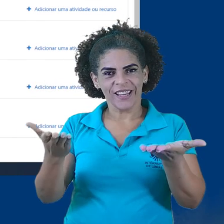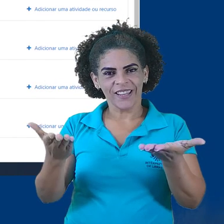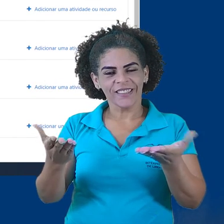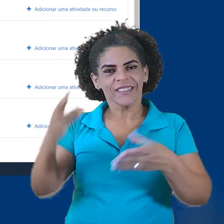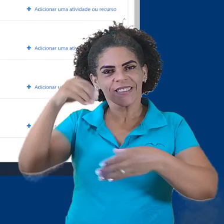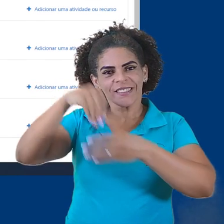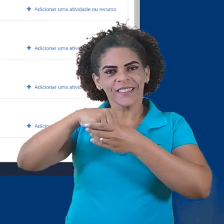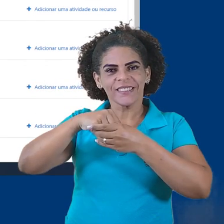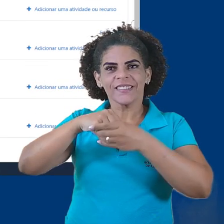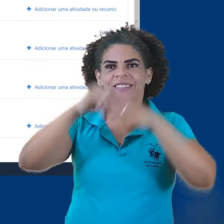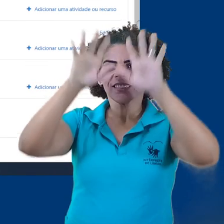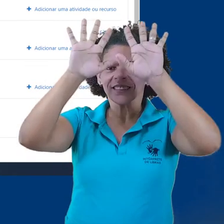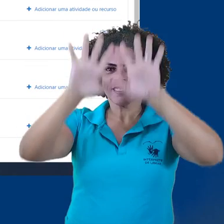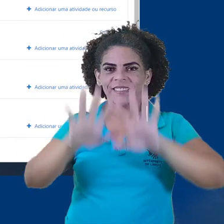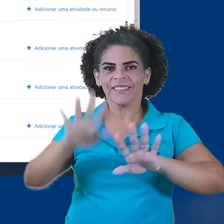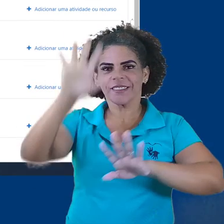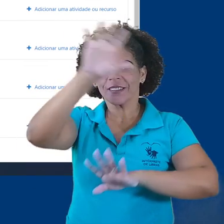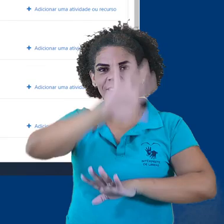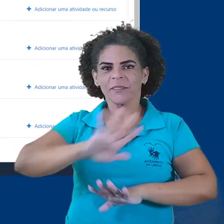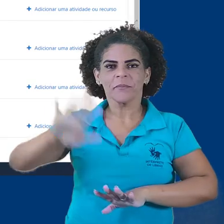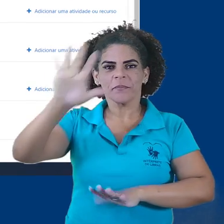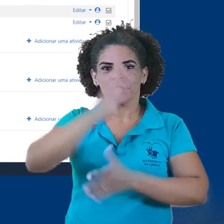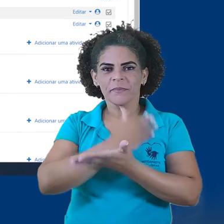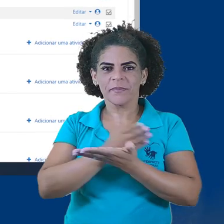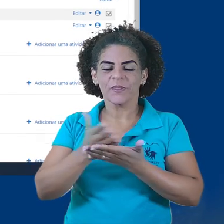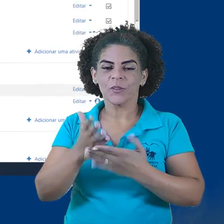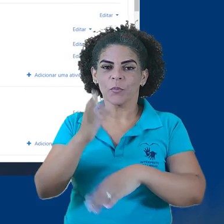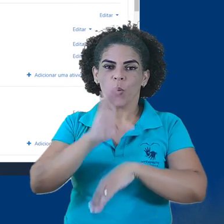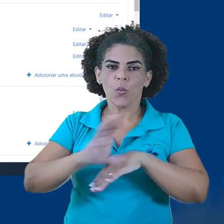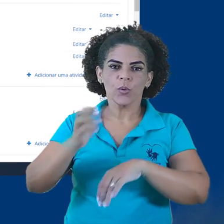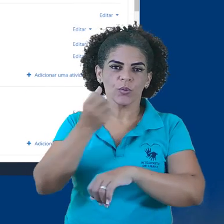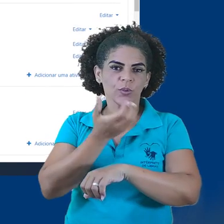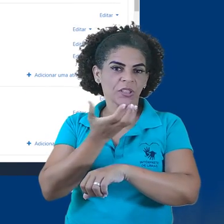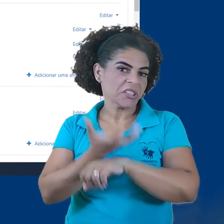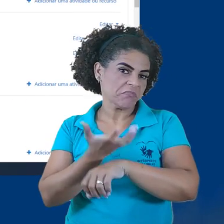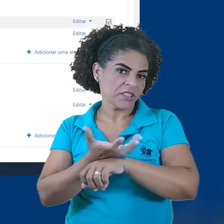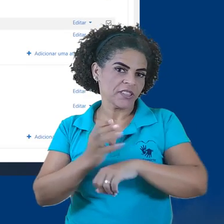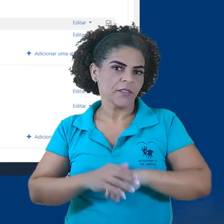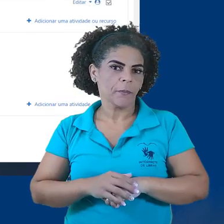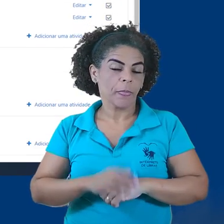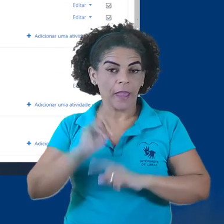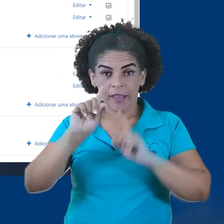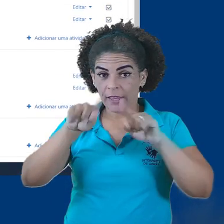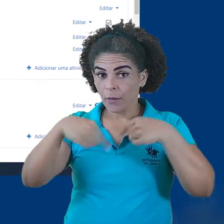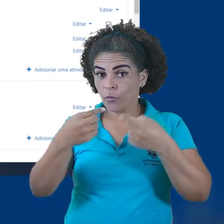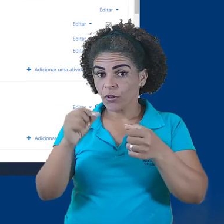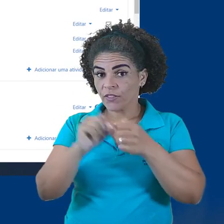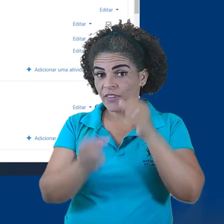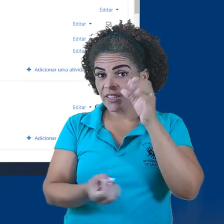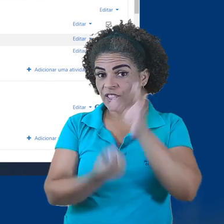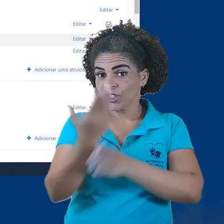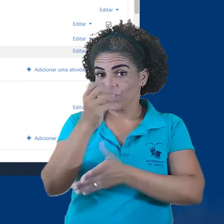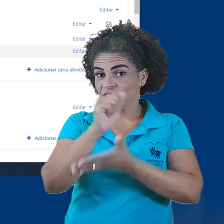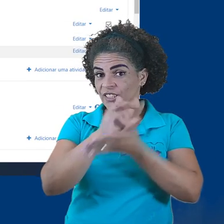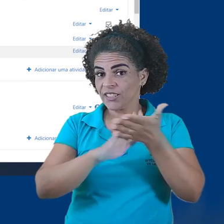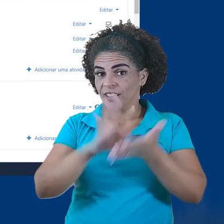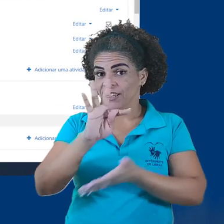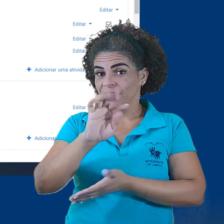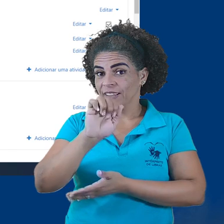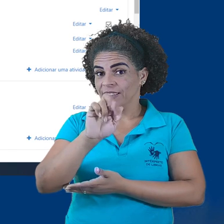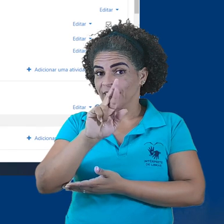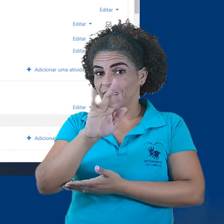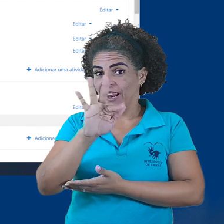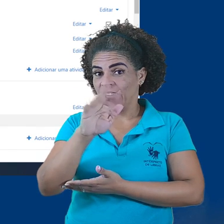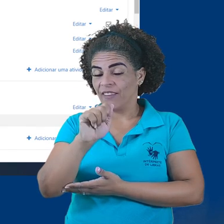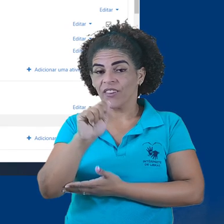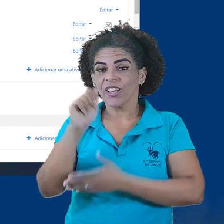Repare que agora eu tenho a minha nova tarefa na página principal do meu curso com disciplina. Depois